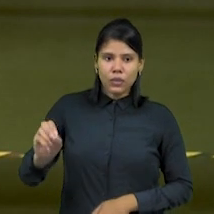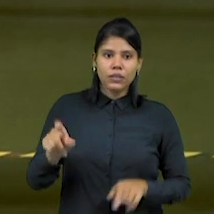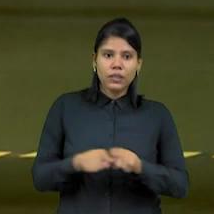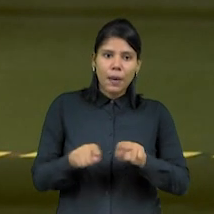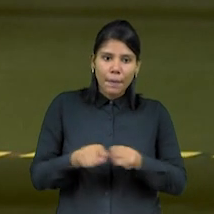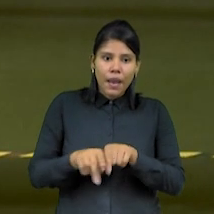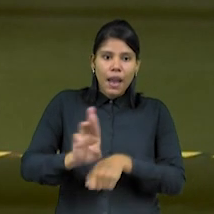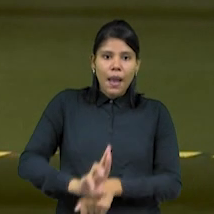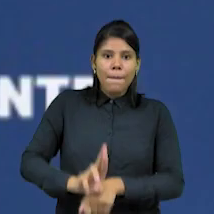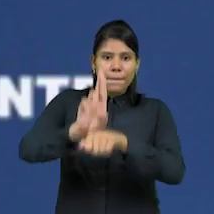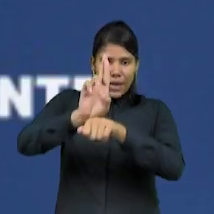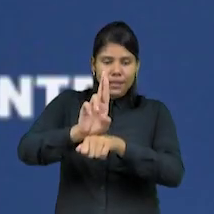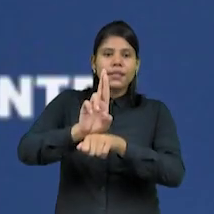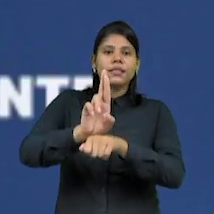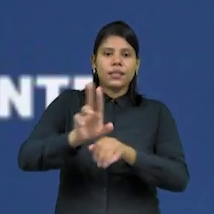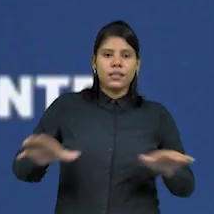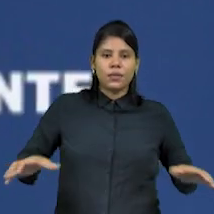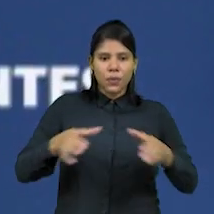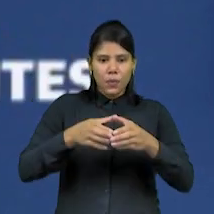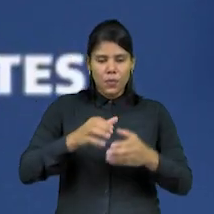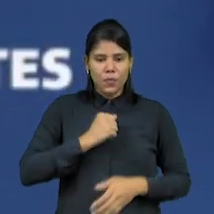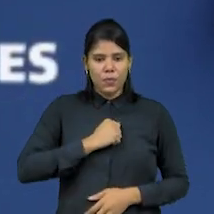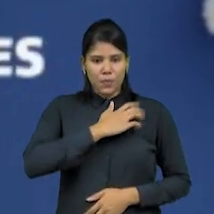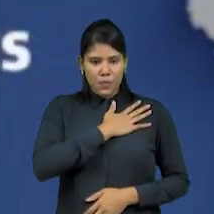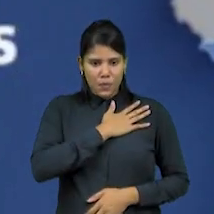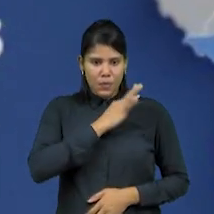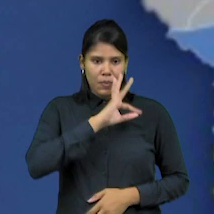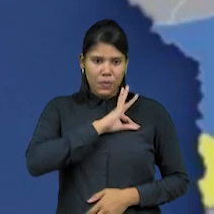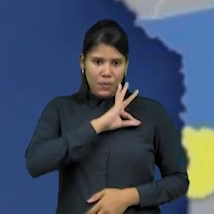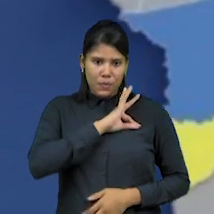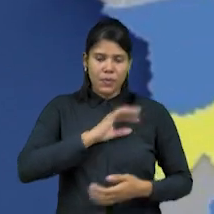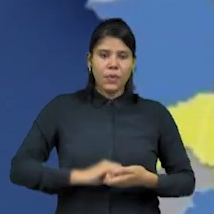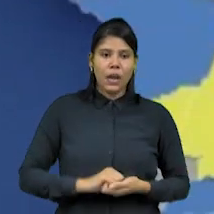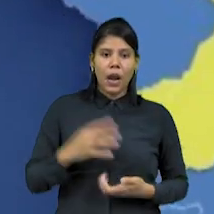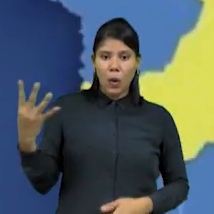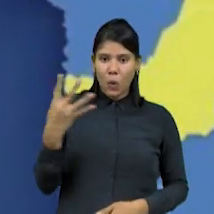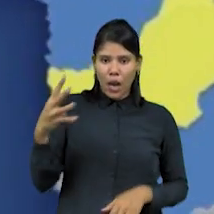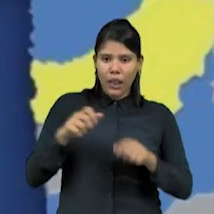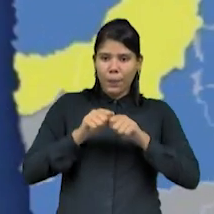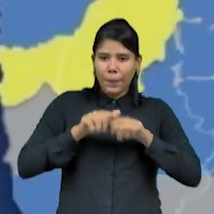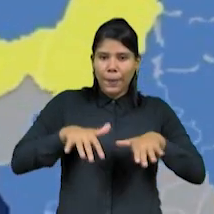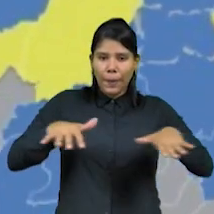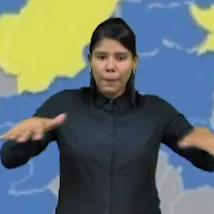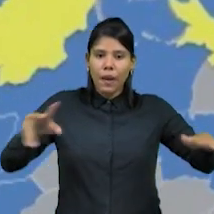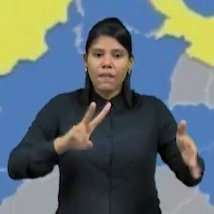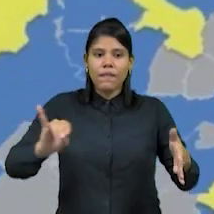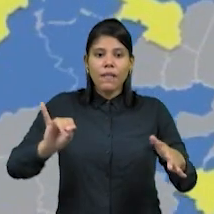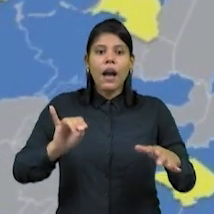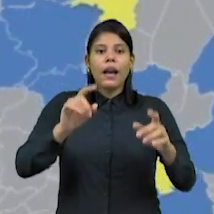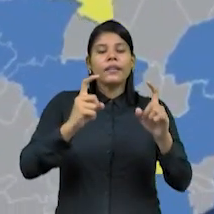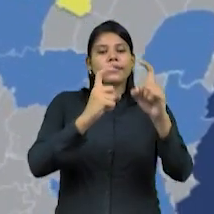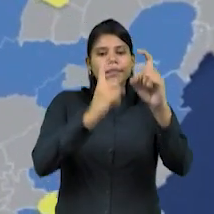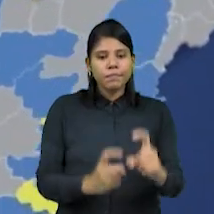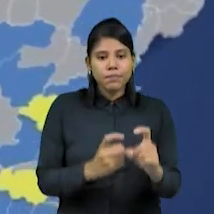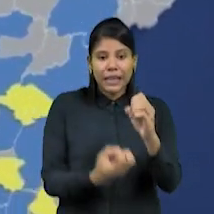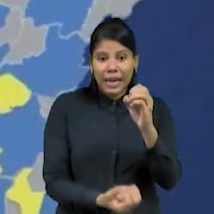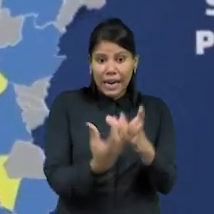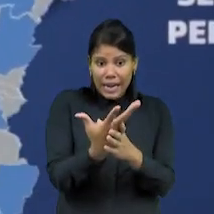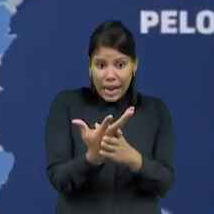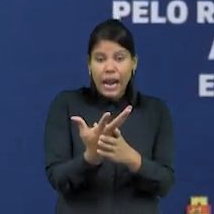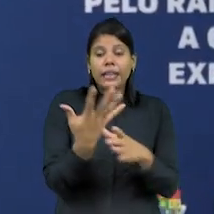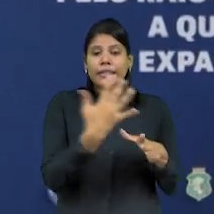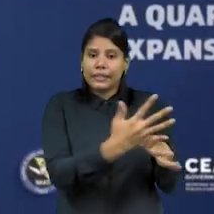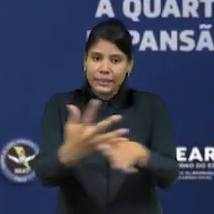Comando da Polícia Militar. A quarta expansão vai beneficiar cidades com mais de 25 mil habitantes, totalizando